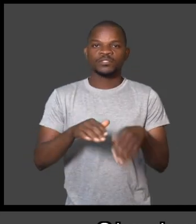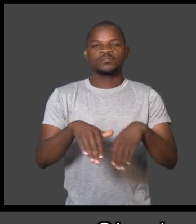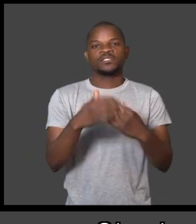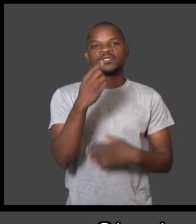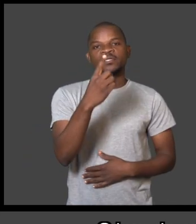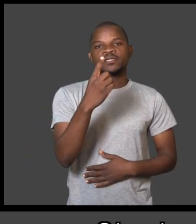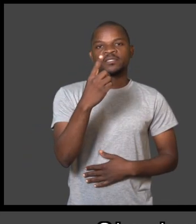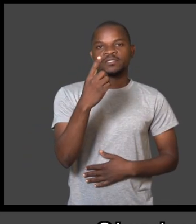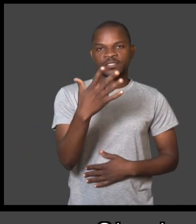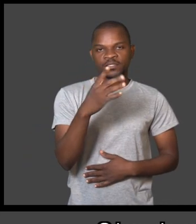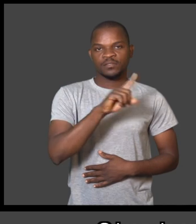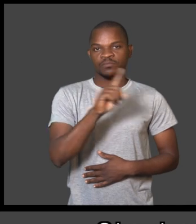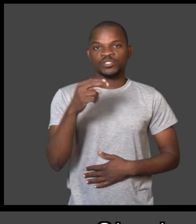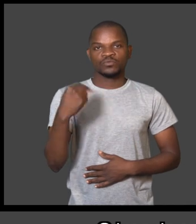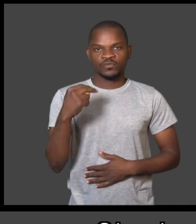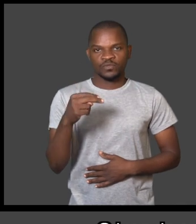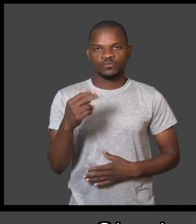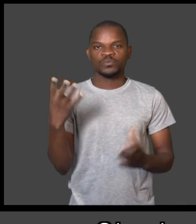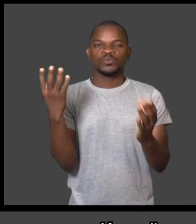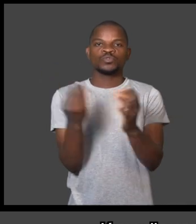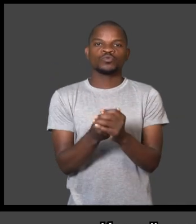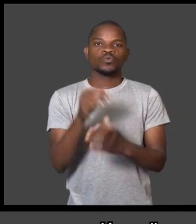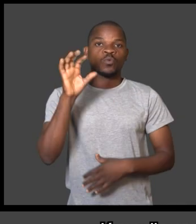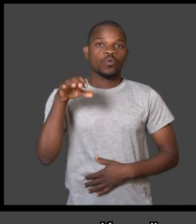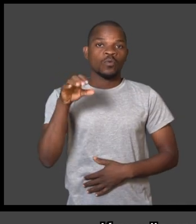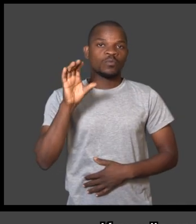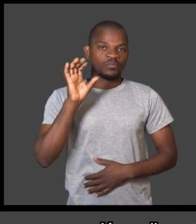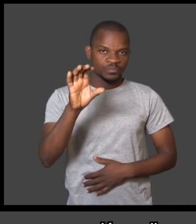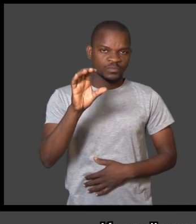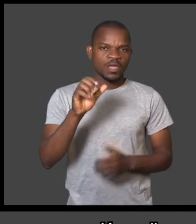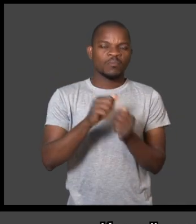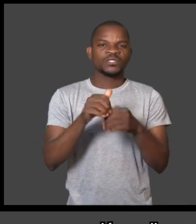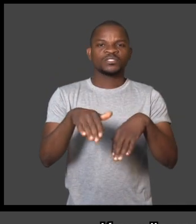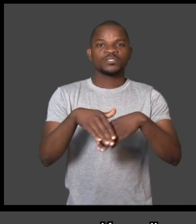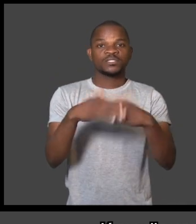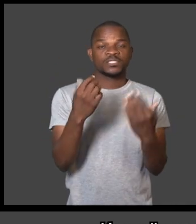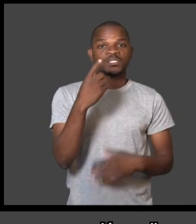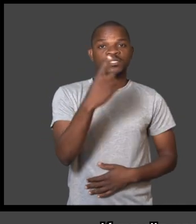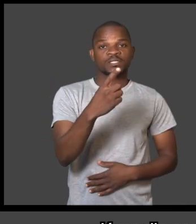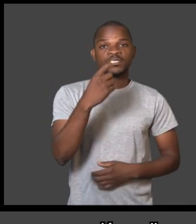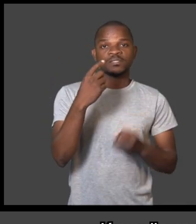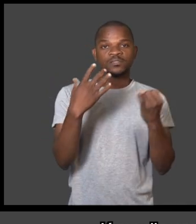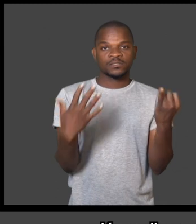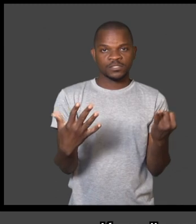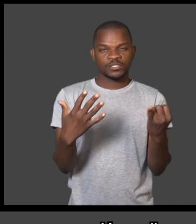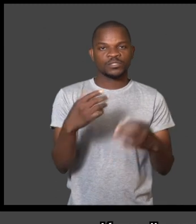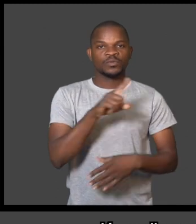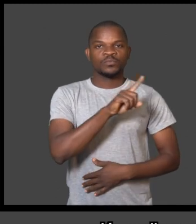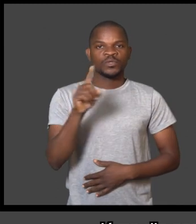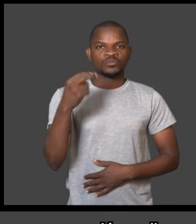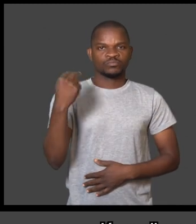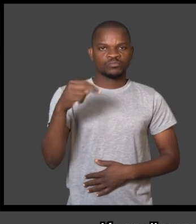15 de novembro, diante do Congo, já no dia seguinte, ou seja, a 16